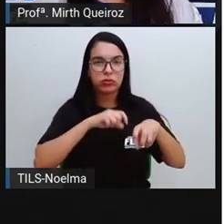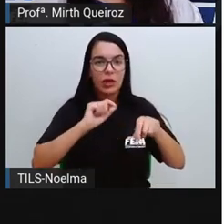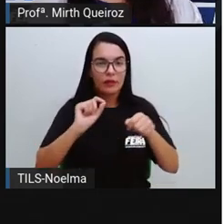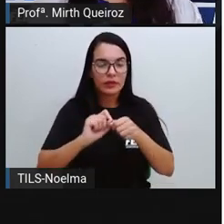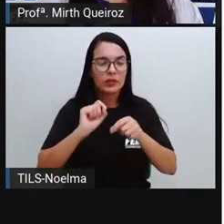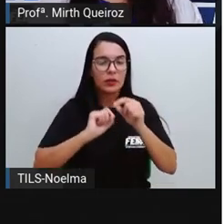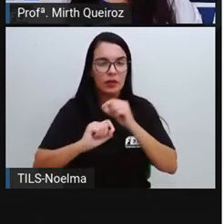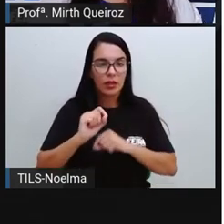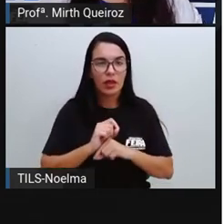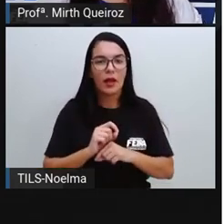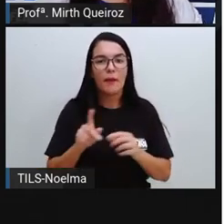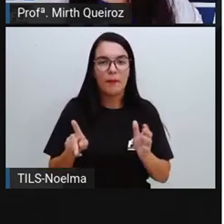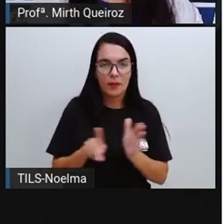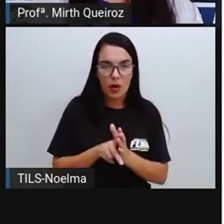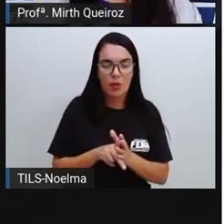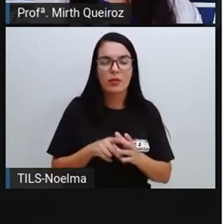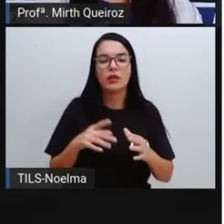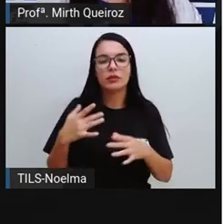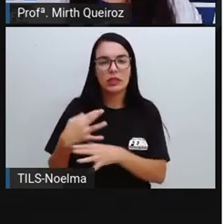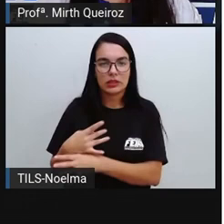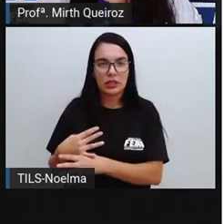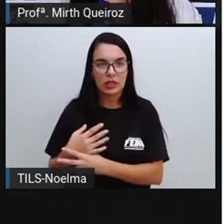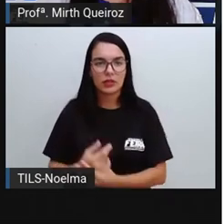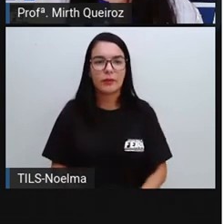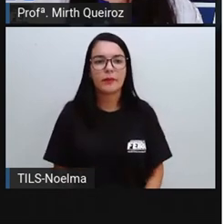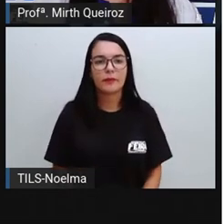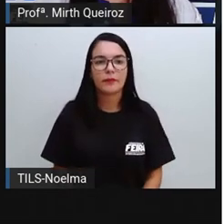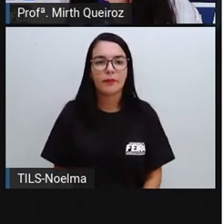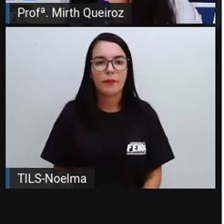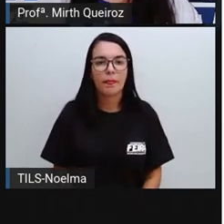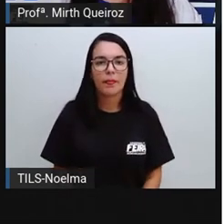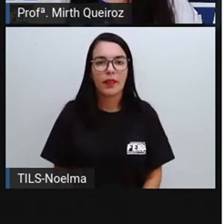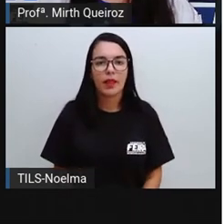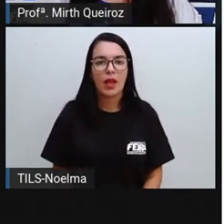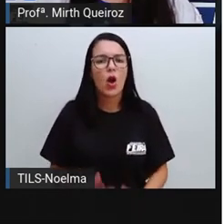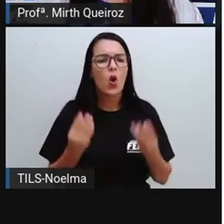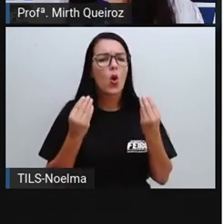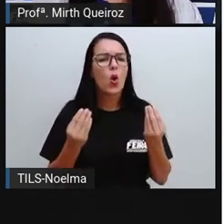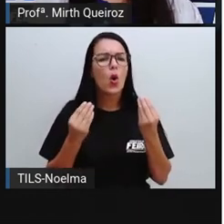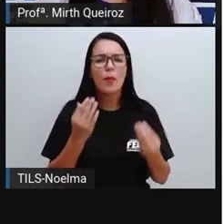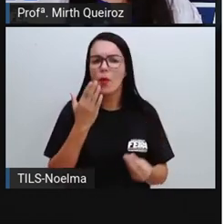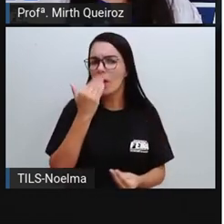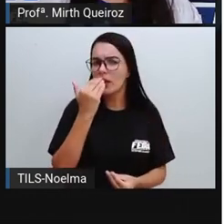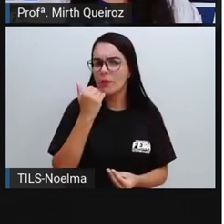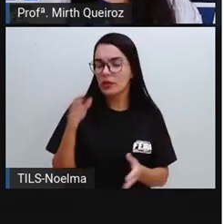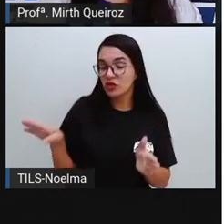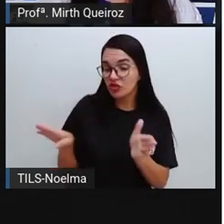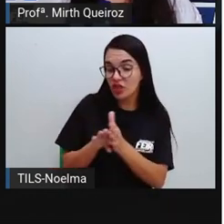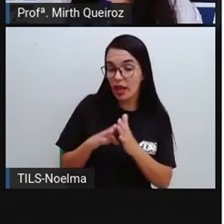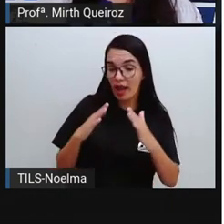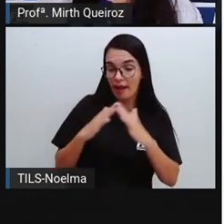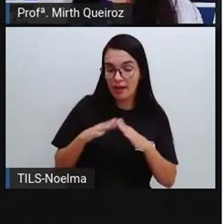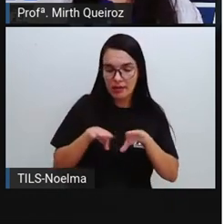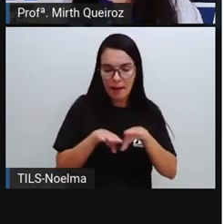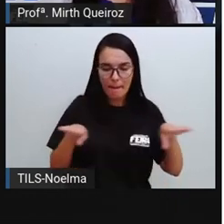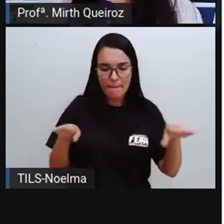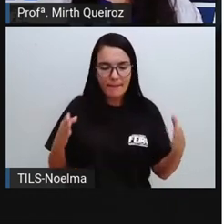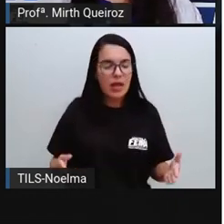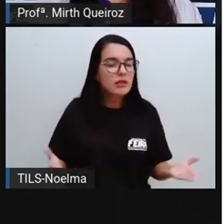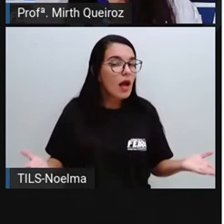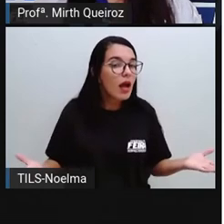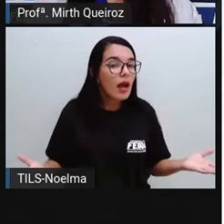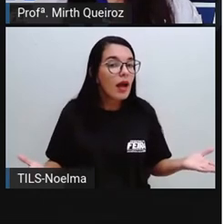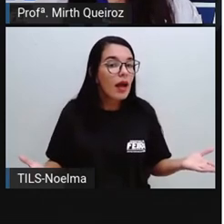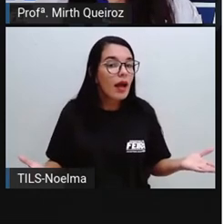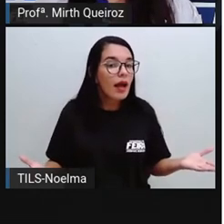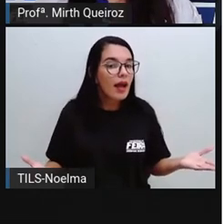que estão nas cidades. De que forma esses alimentos eles chegam à nossa mesa? Através do setor